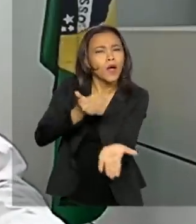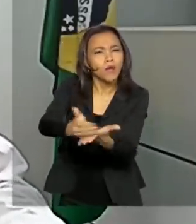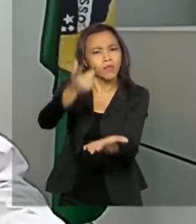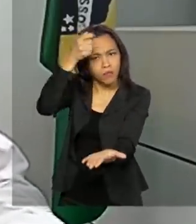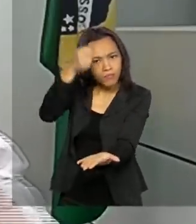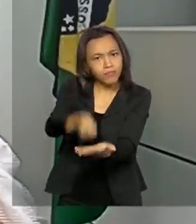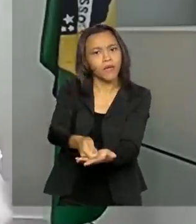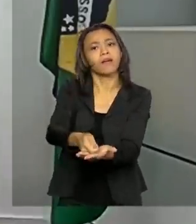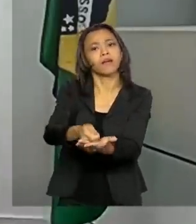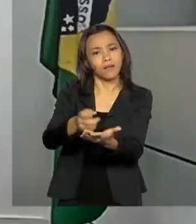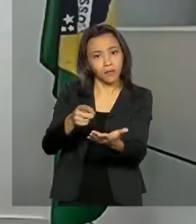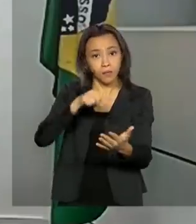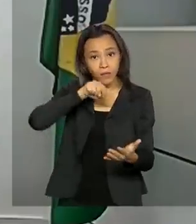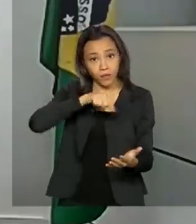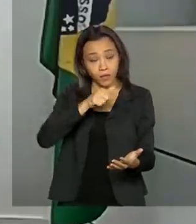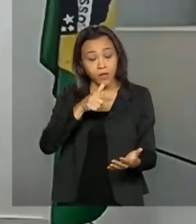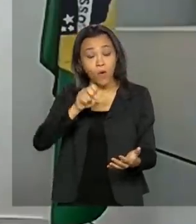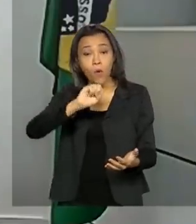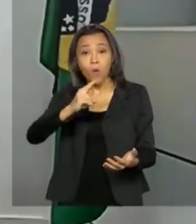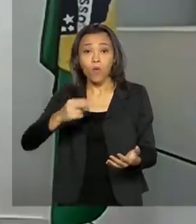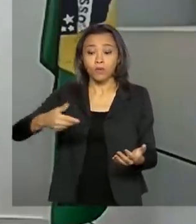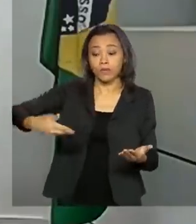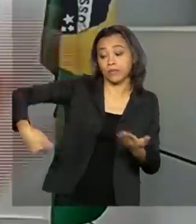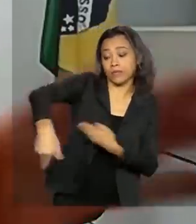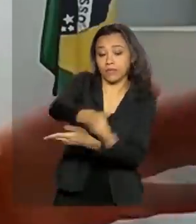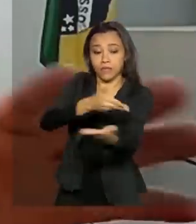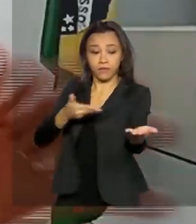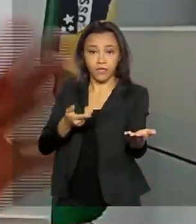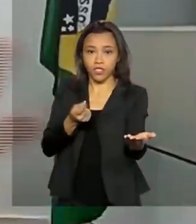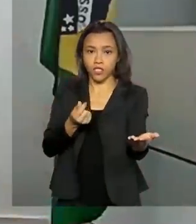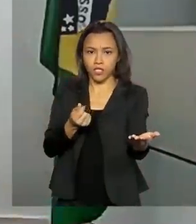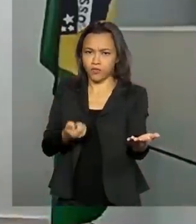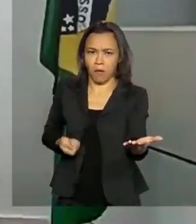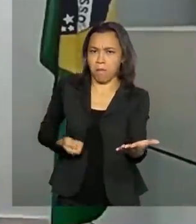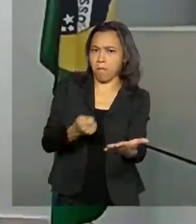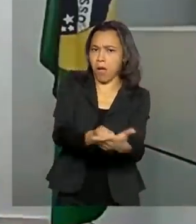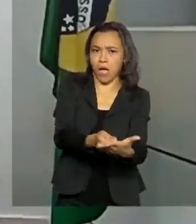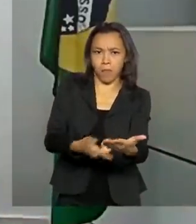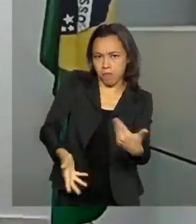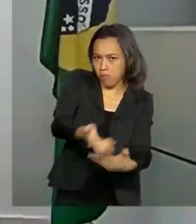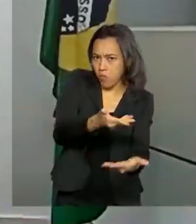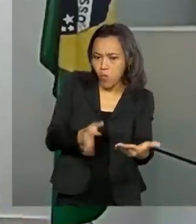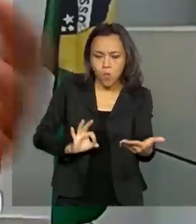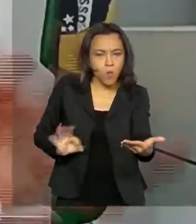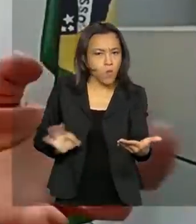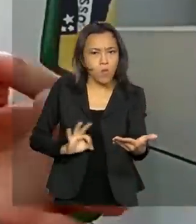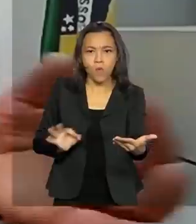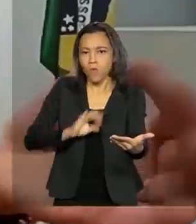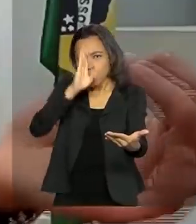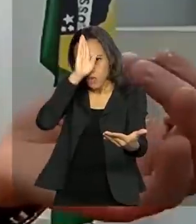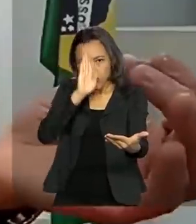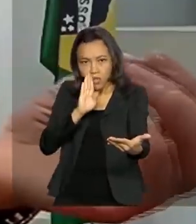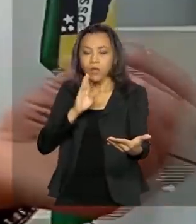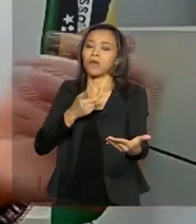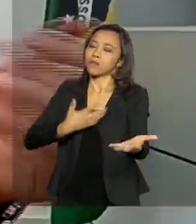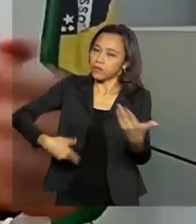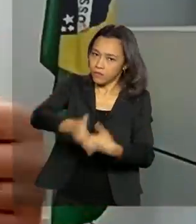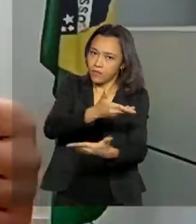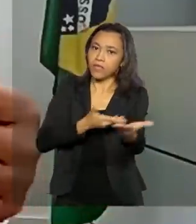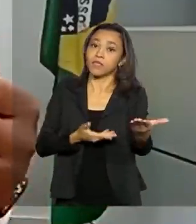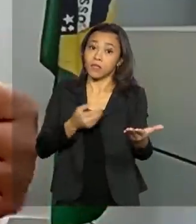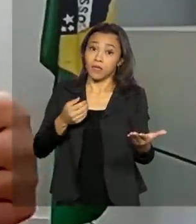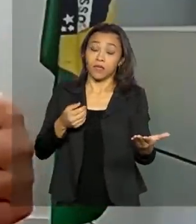efetivo ou a transferência sem nenhum custo para os bancos privados onde essas pessoas